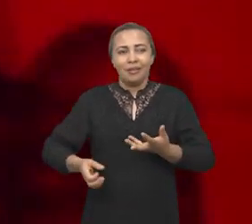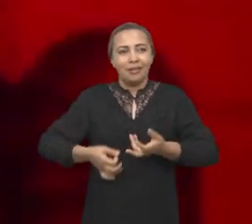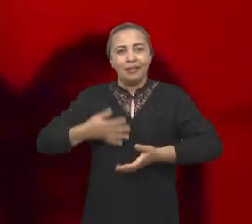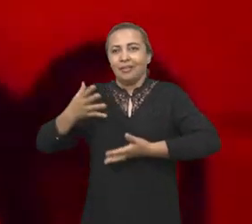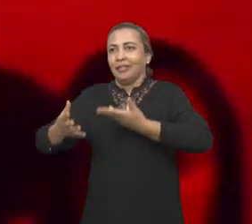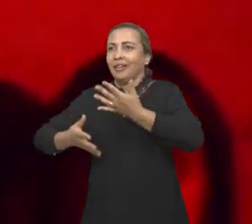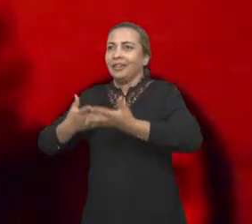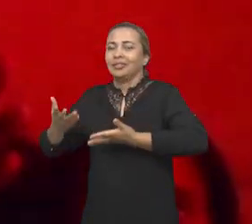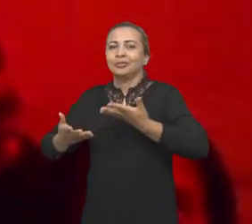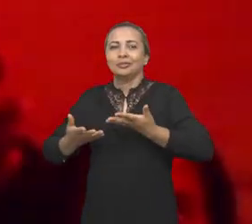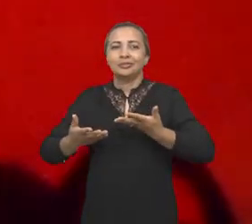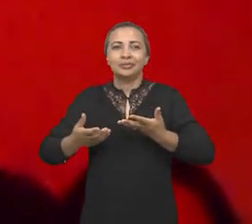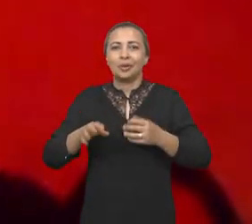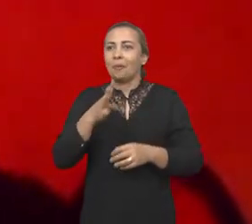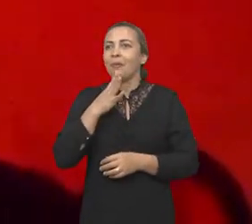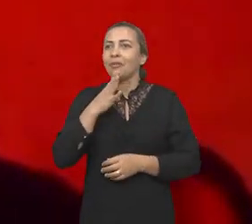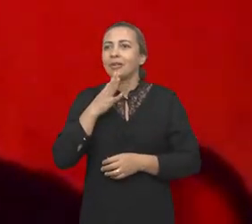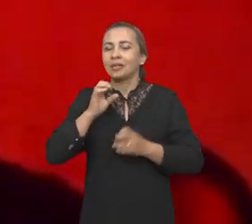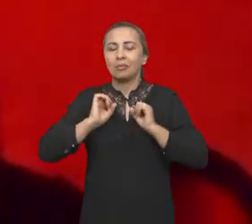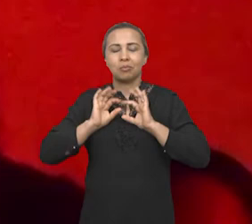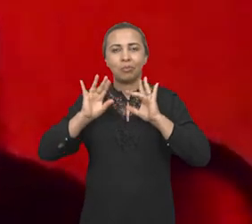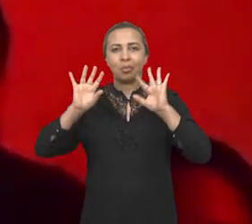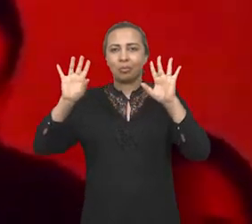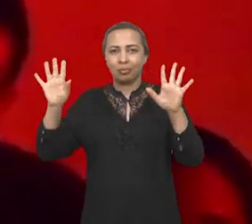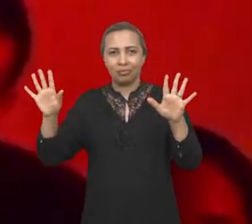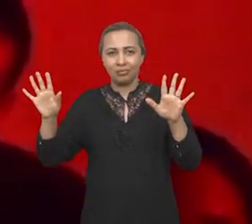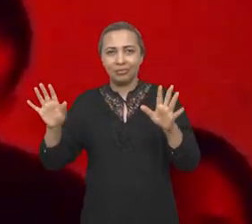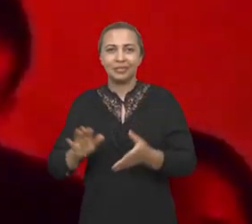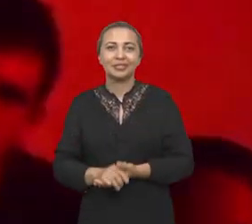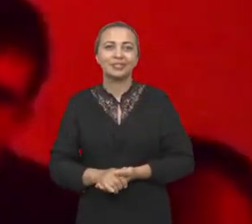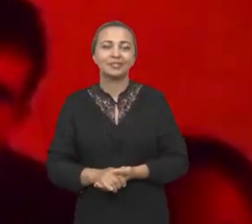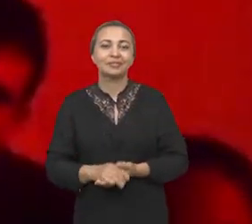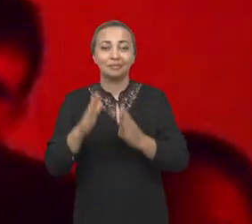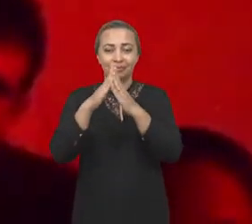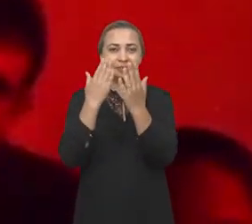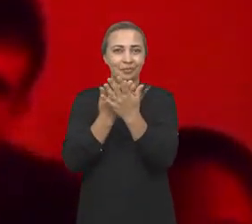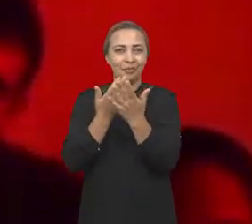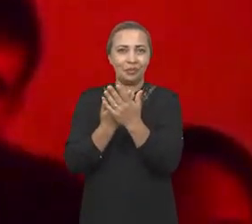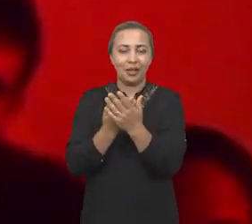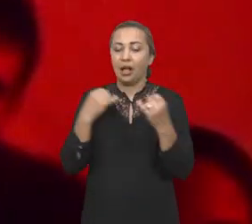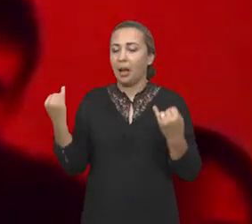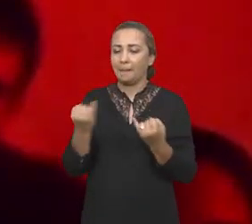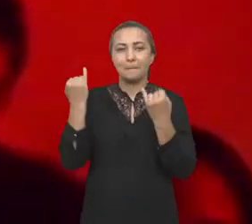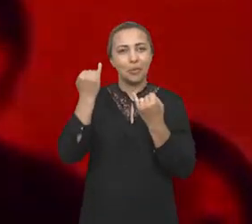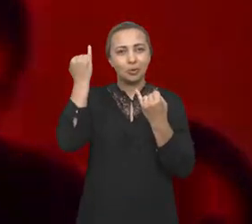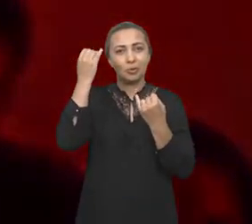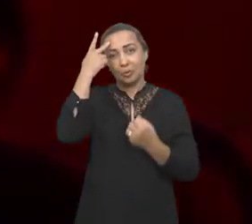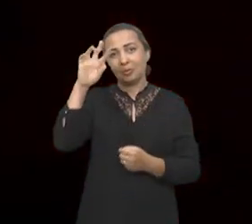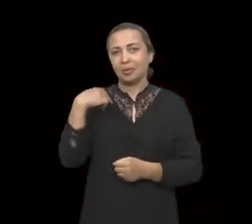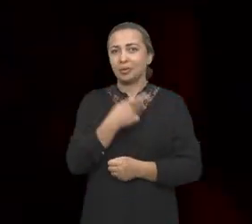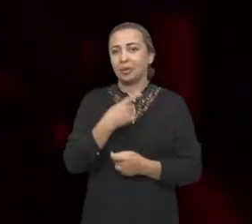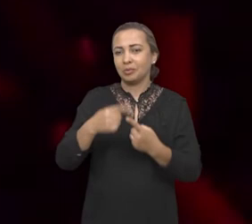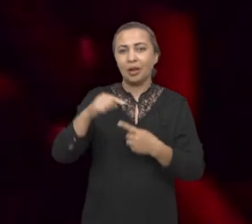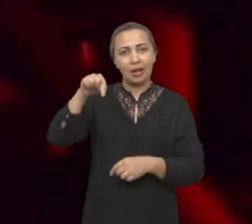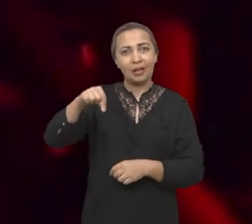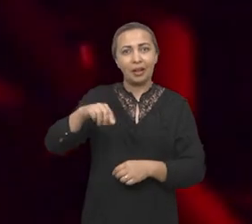transbordando conhecimento, essa é a palavra certa. A escola é extremamente importante para nós, é na